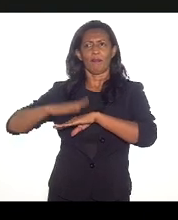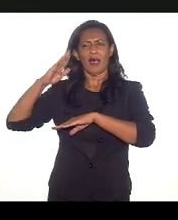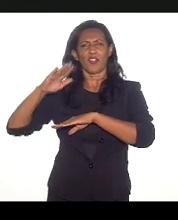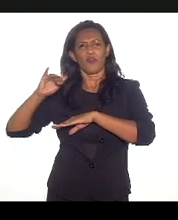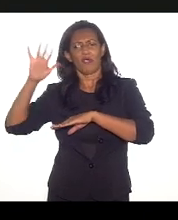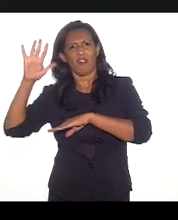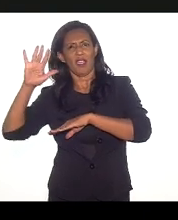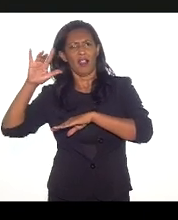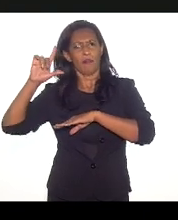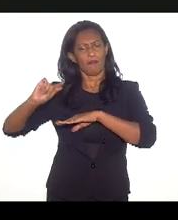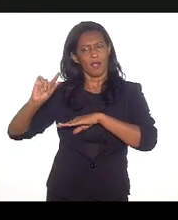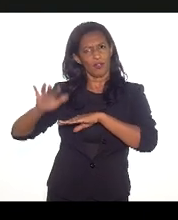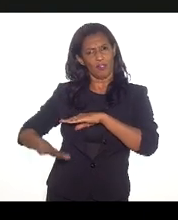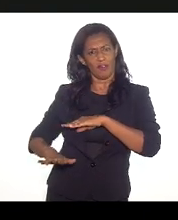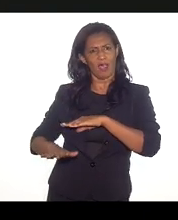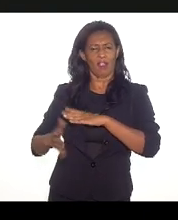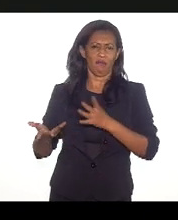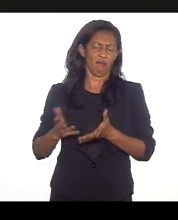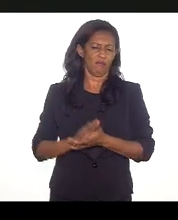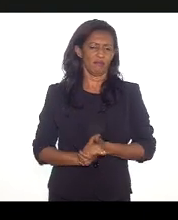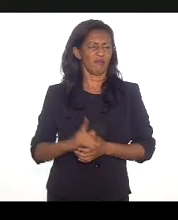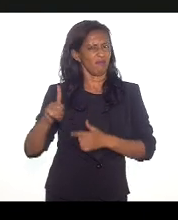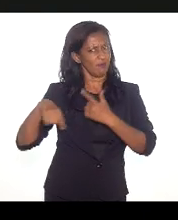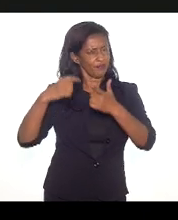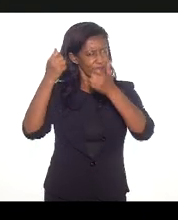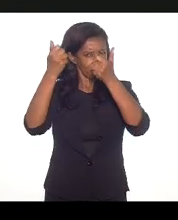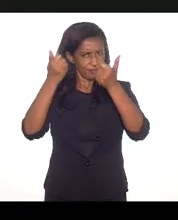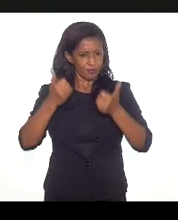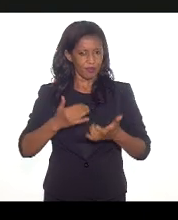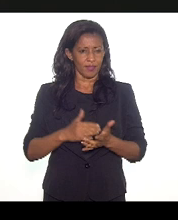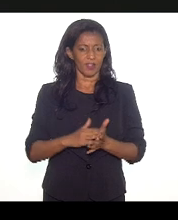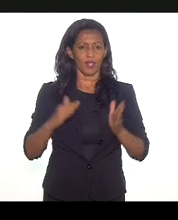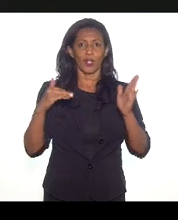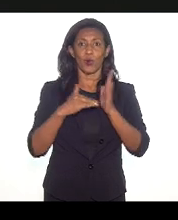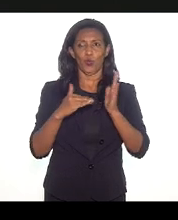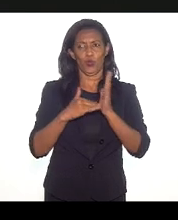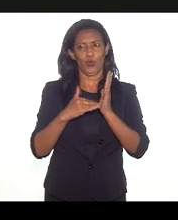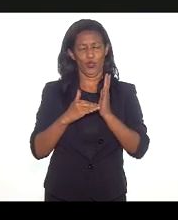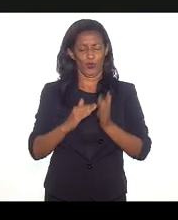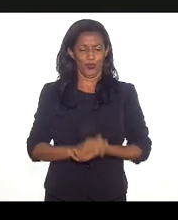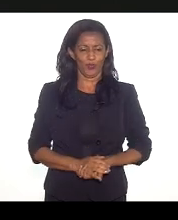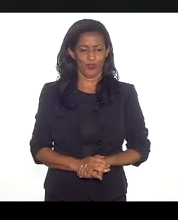periferia, e, enfim, depois a gente detalha mais. Pode ir, aí já vai ser a última, Mânica.